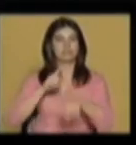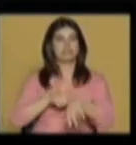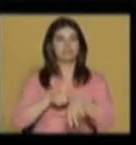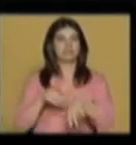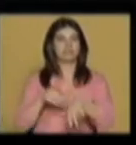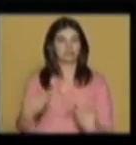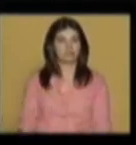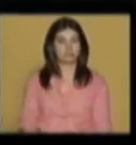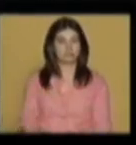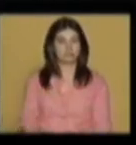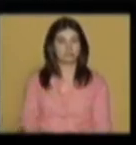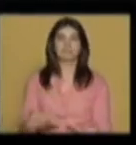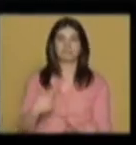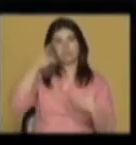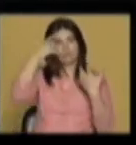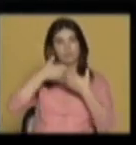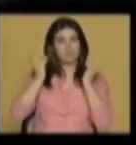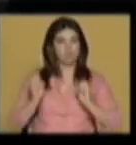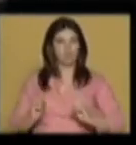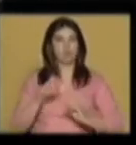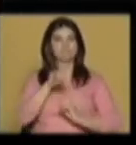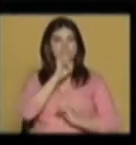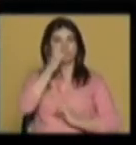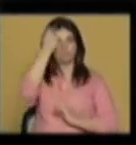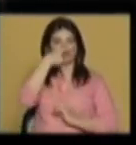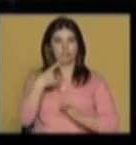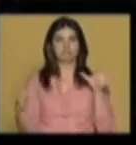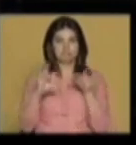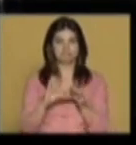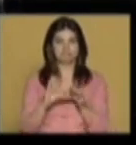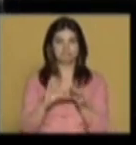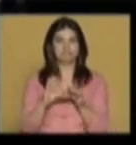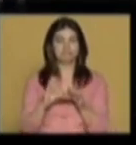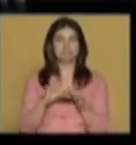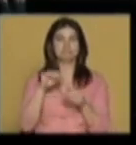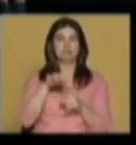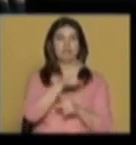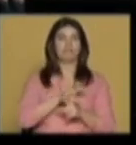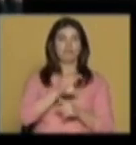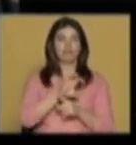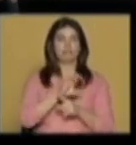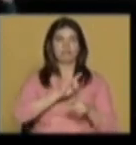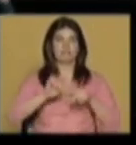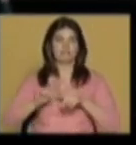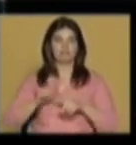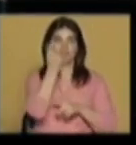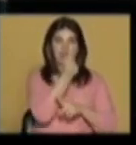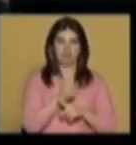tecnológicos de uma época. Sem dúvida que há uma associação histórica entre as formas da arte, a